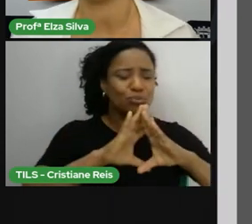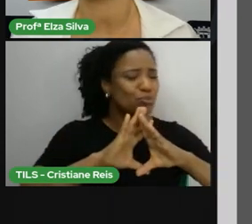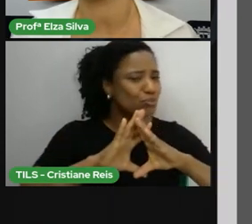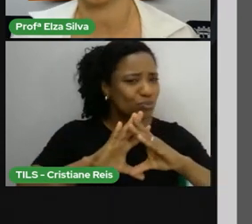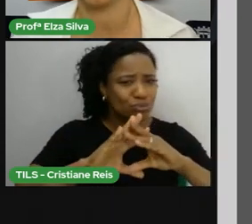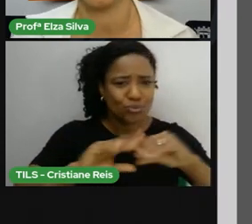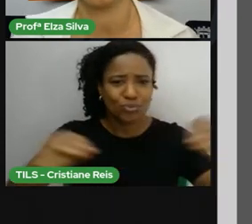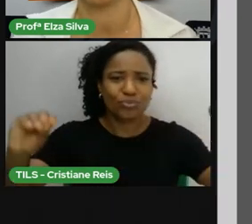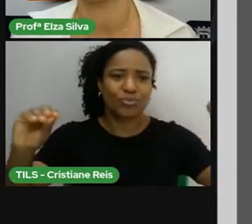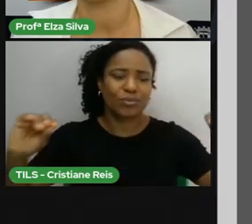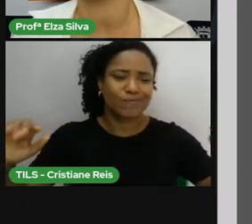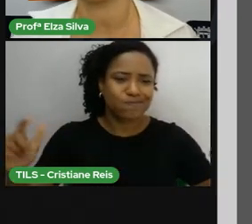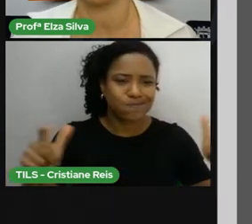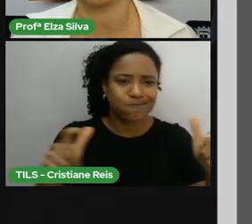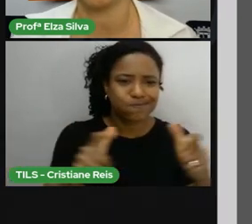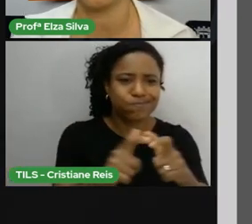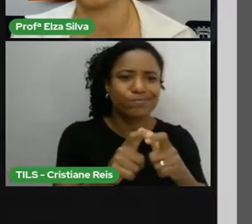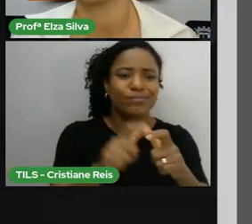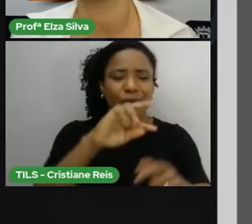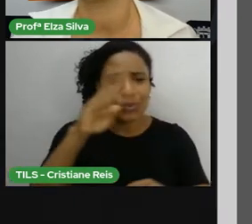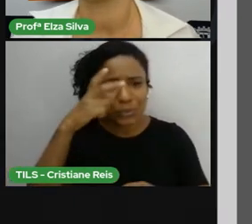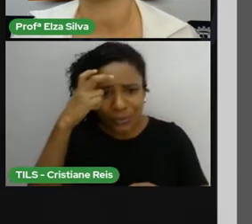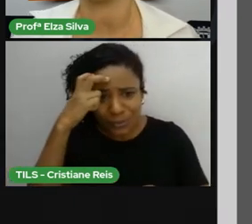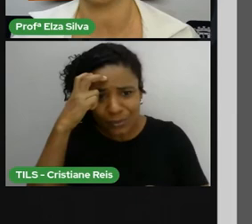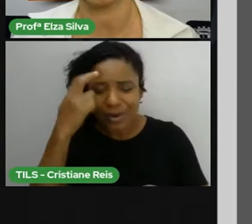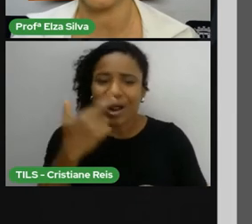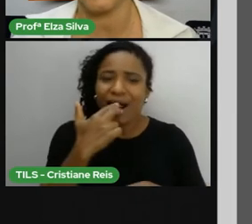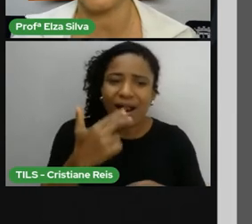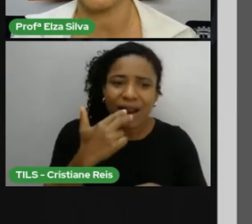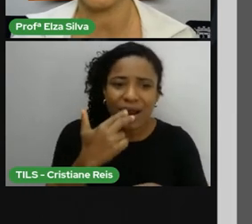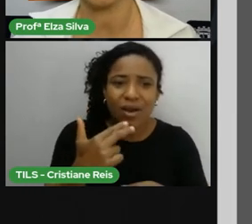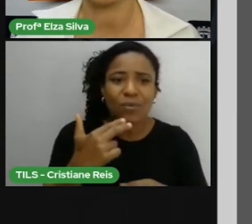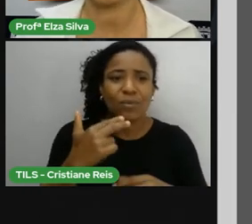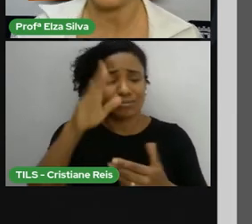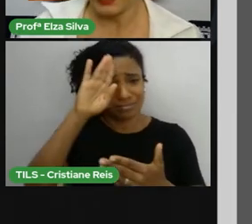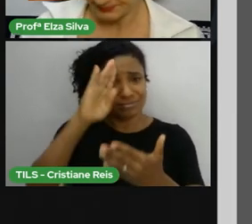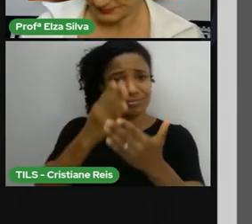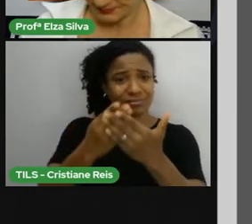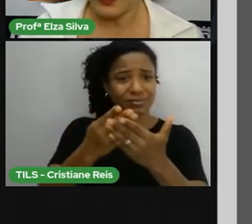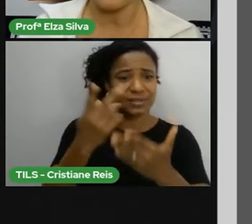elas, a sua língua, a sua cultura, as suas crenças.